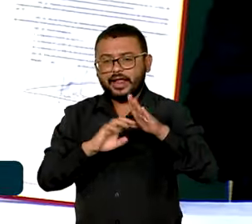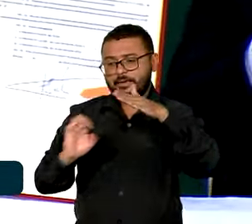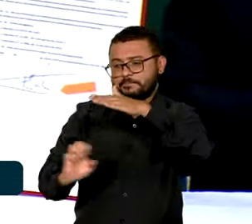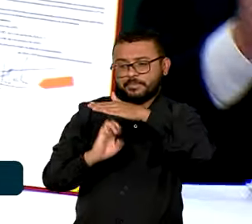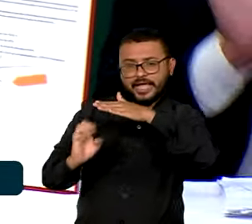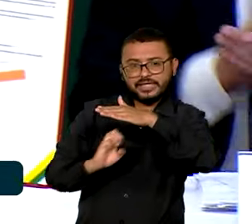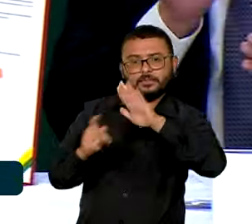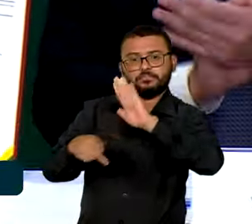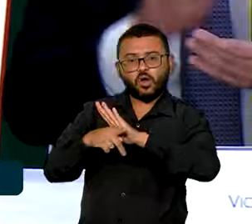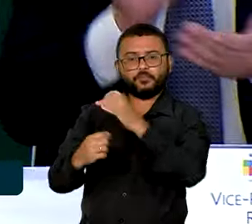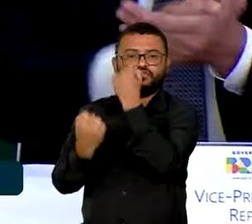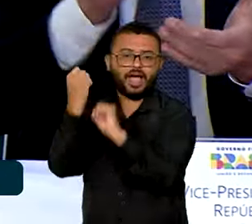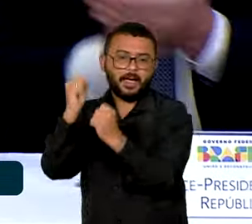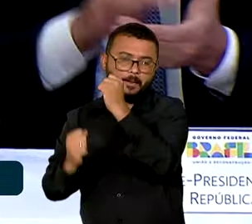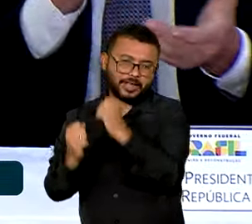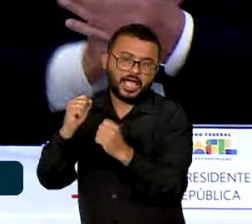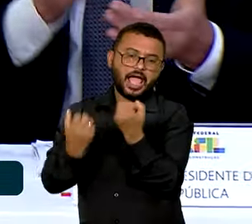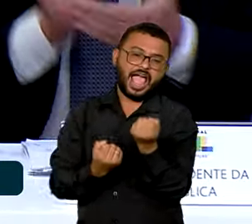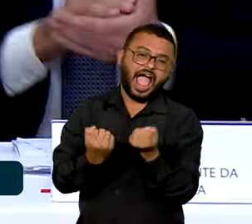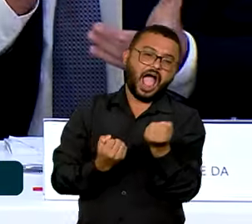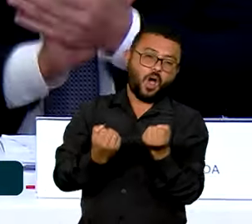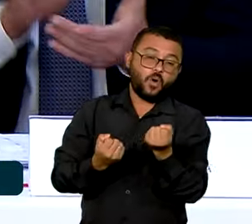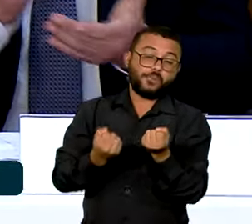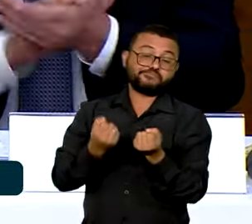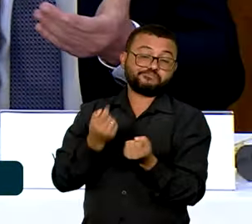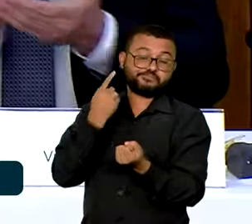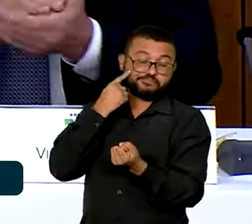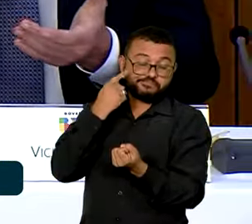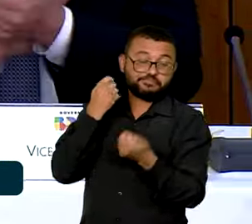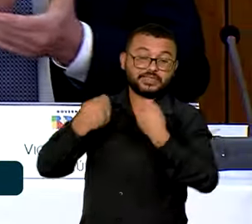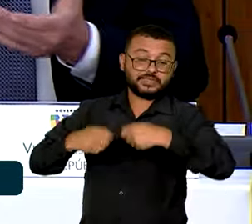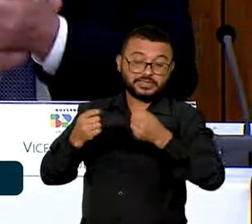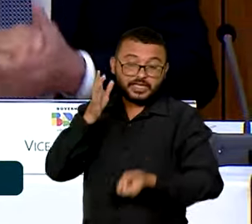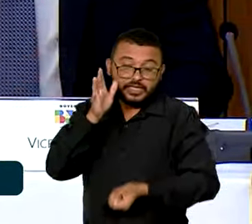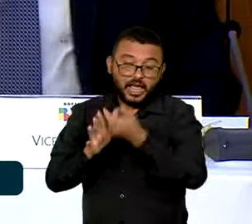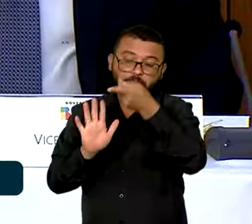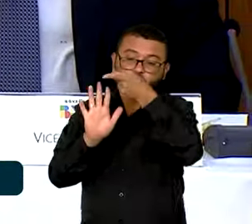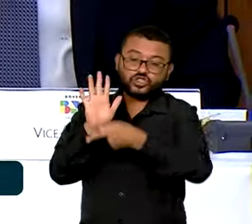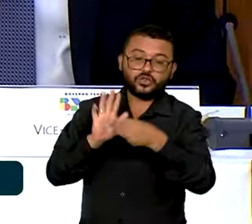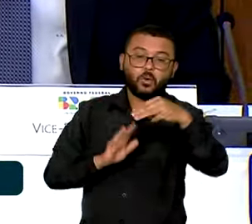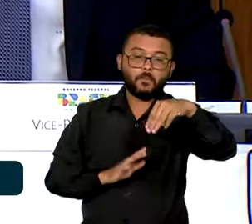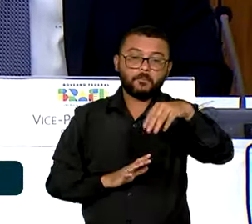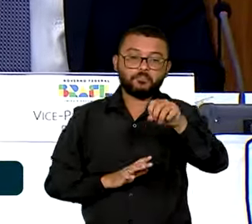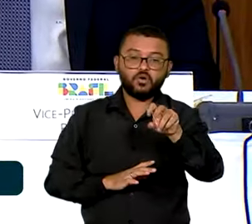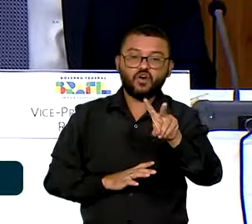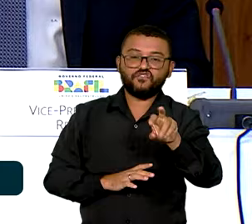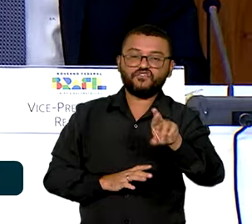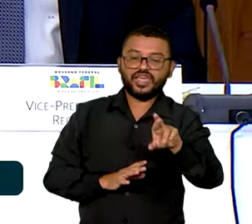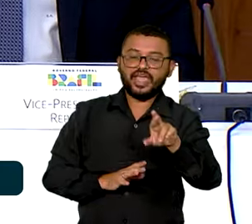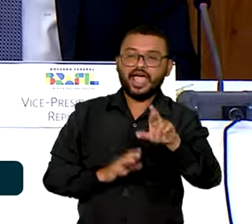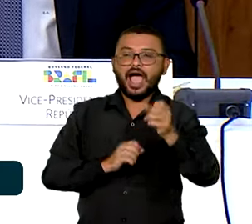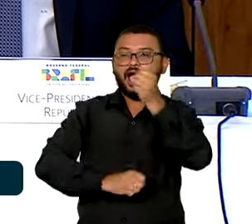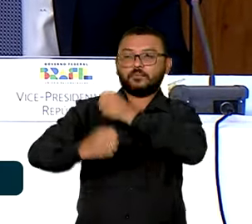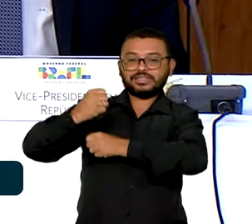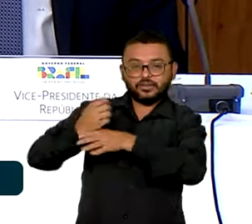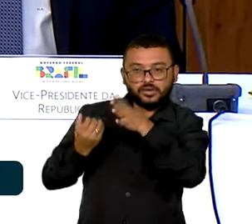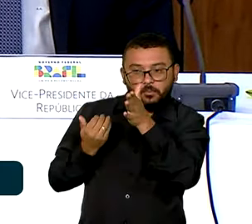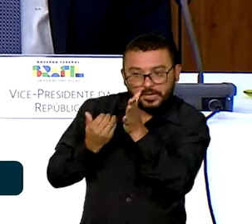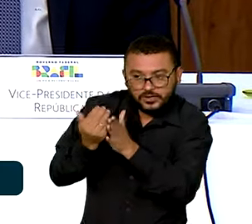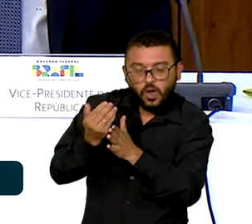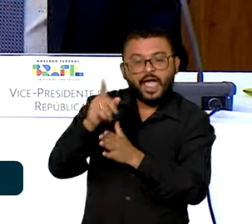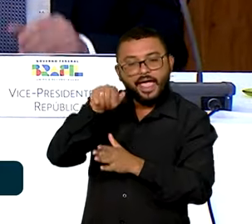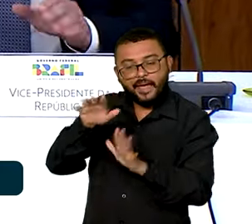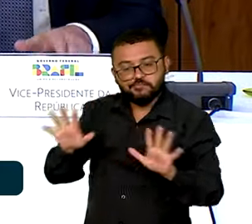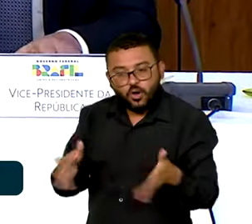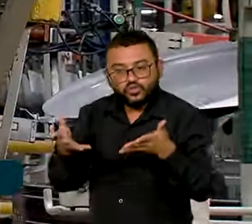setor automotivo devem seguir para se habilitarem no programa Mover, criado no fim do ano passado para incentivar a indústria